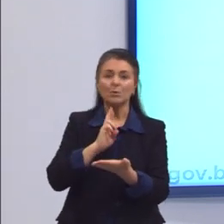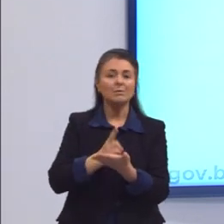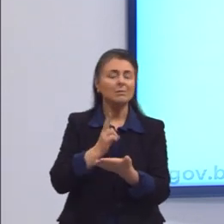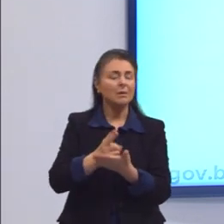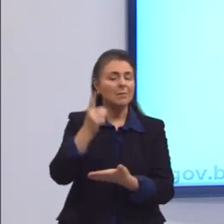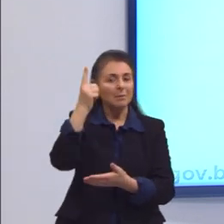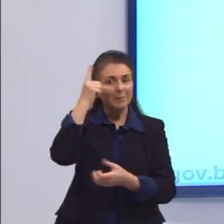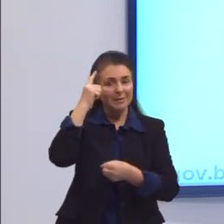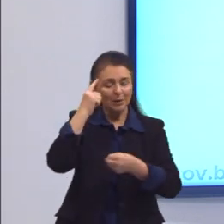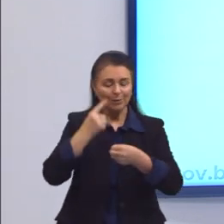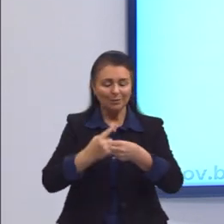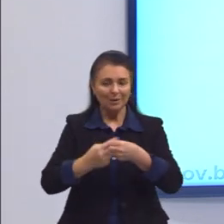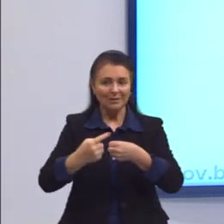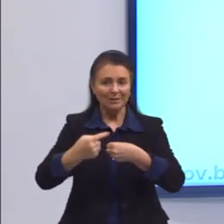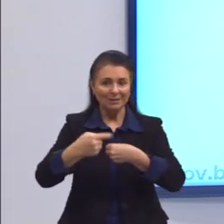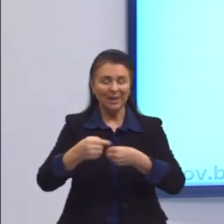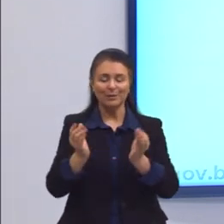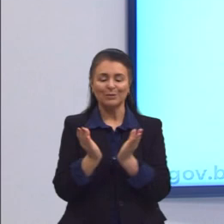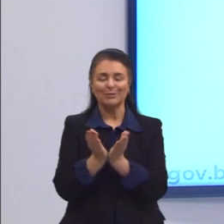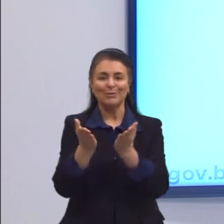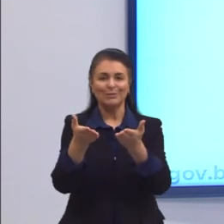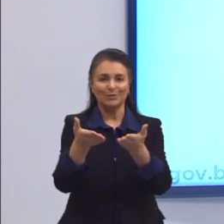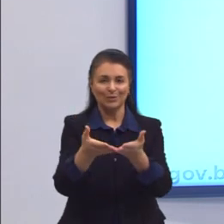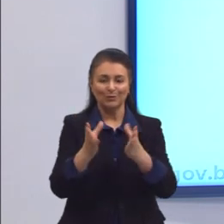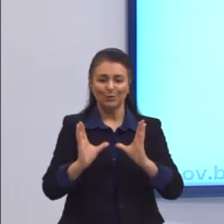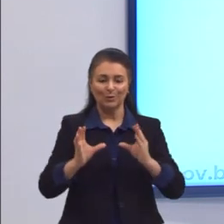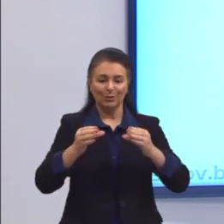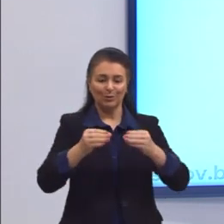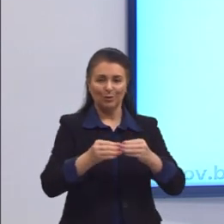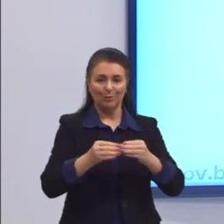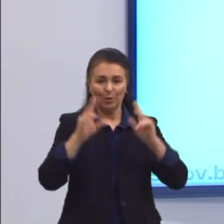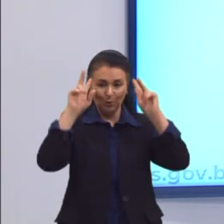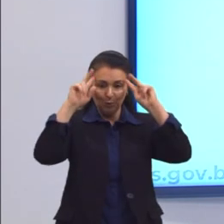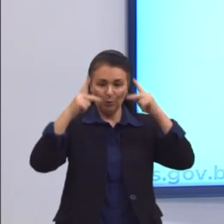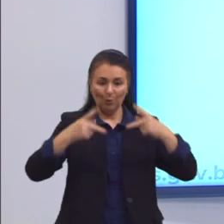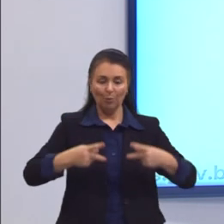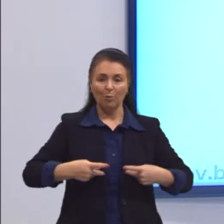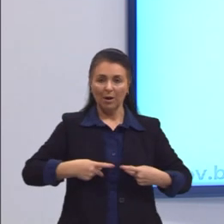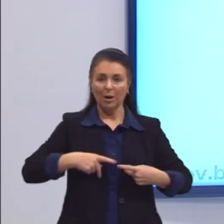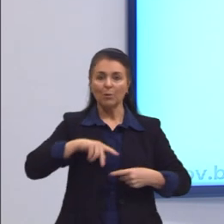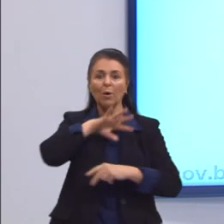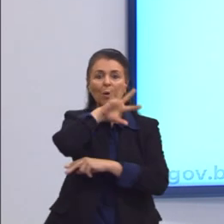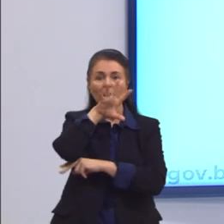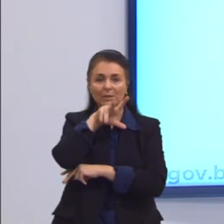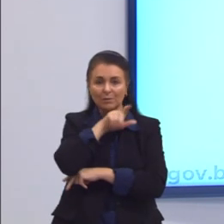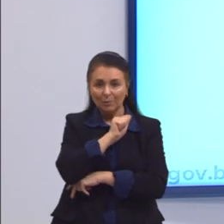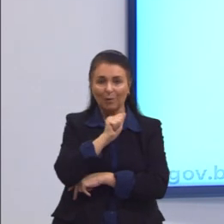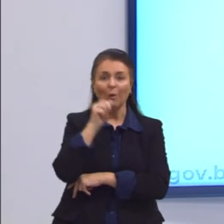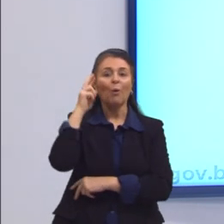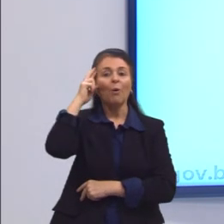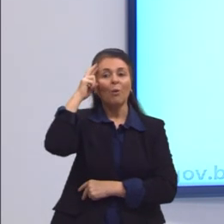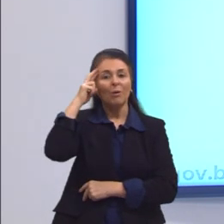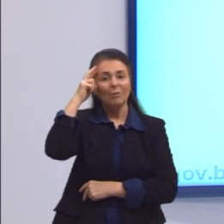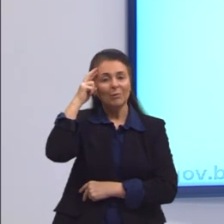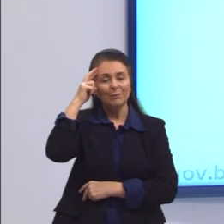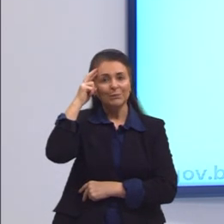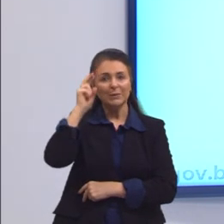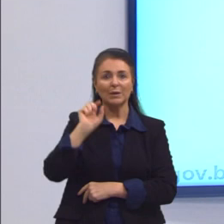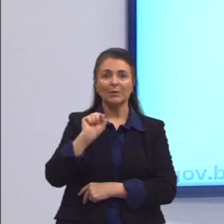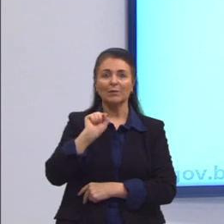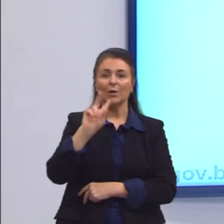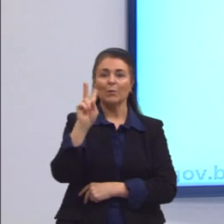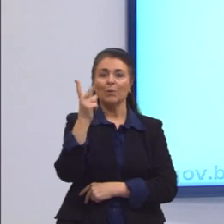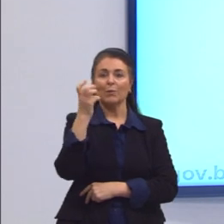polis, sempre pensada no coletivo. Por isso que ele fala que o ser humano é um animal racional. O foi o helenismo?